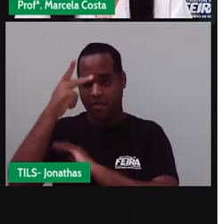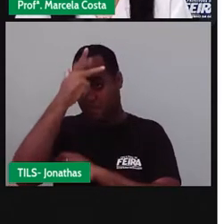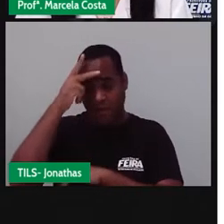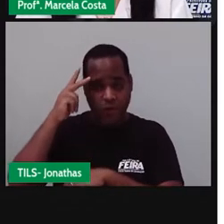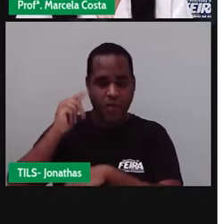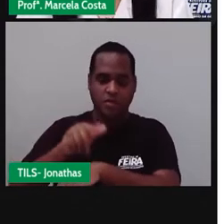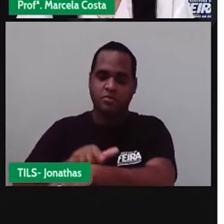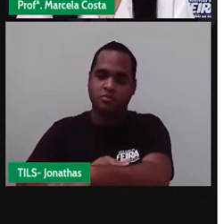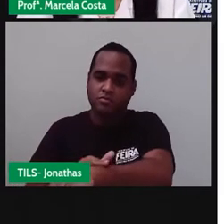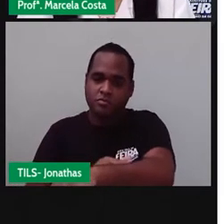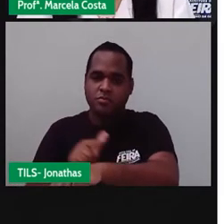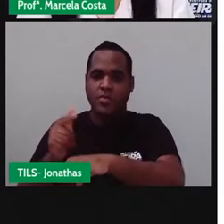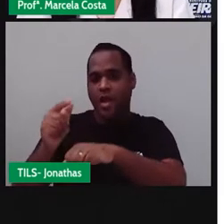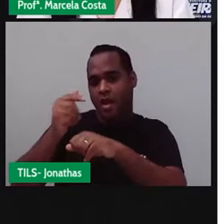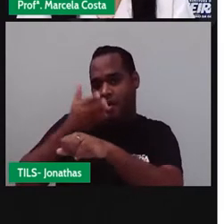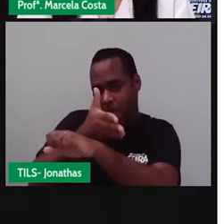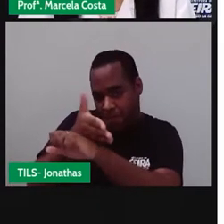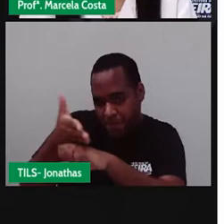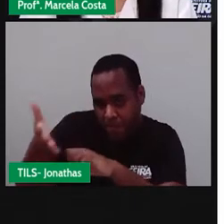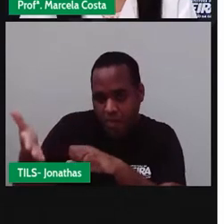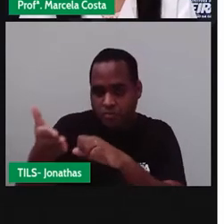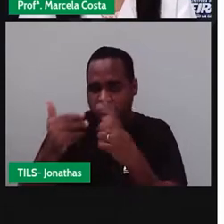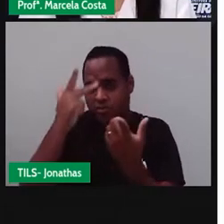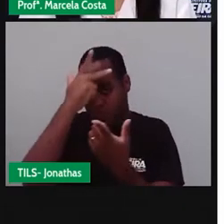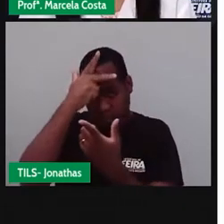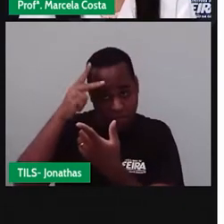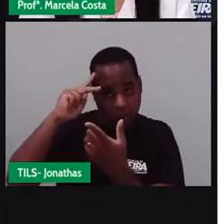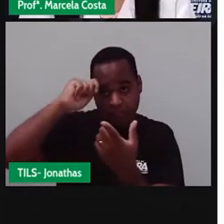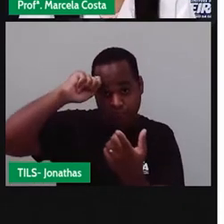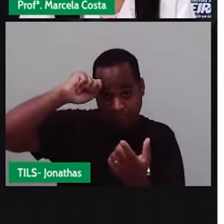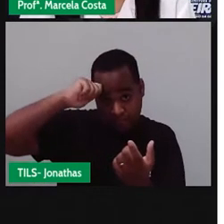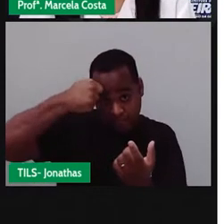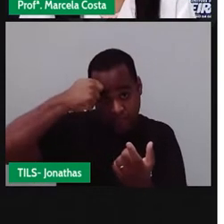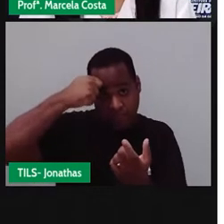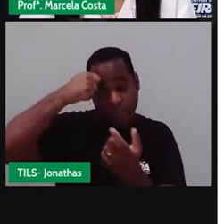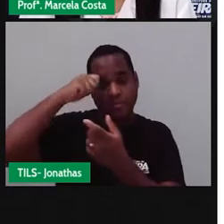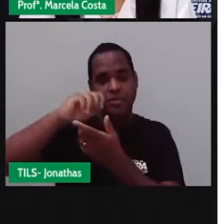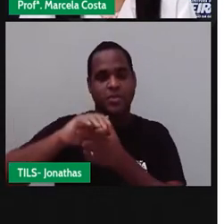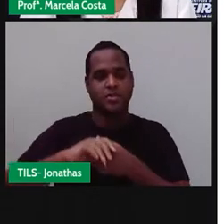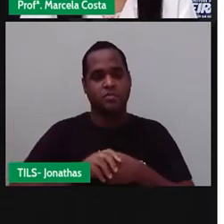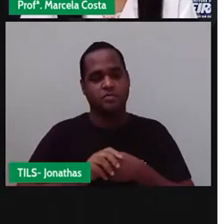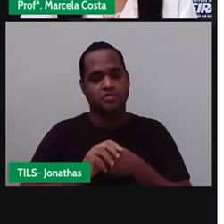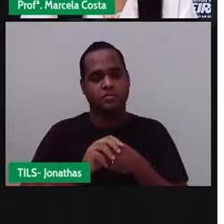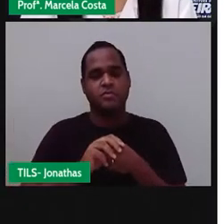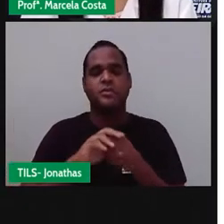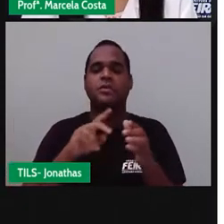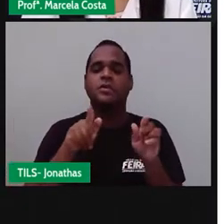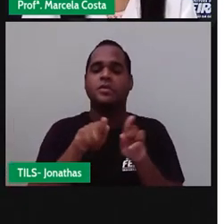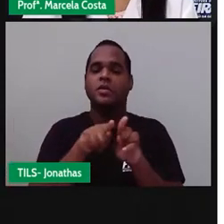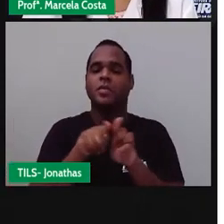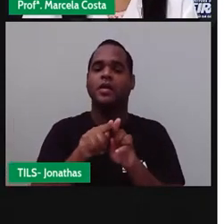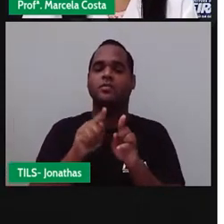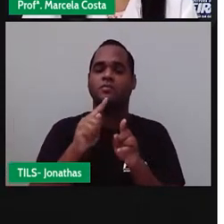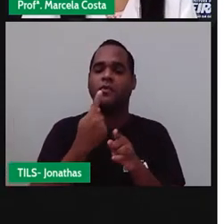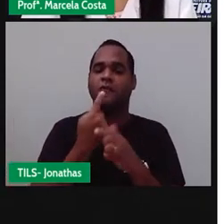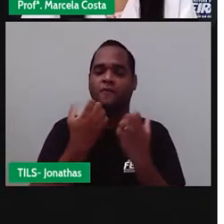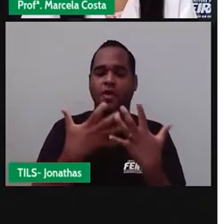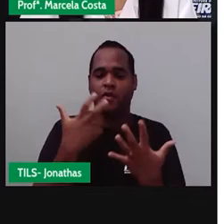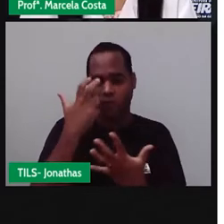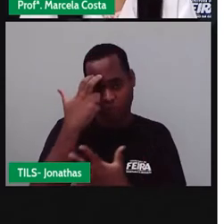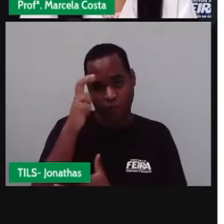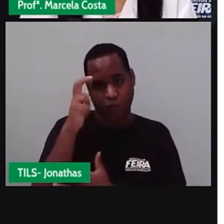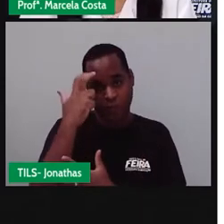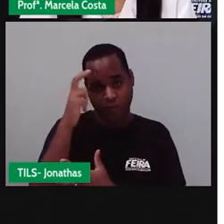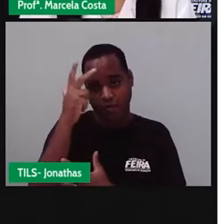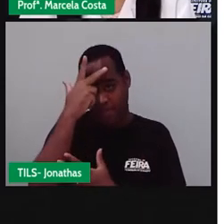branca, pessoas de pele negra. A gente vê aqui culturas, pessoas